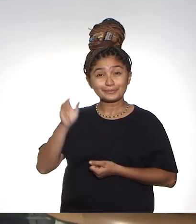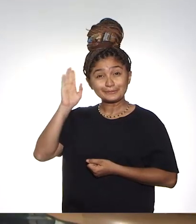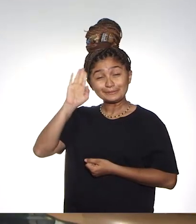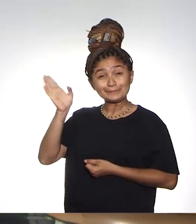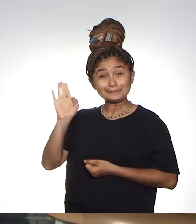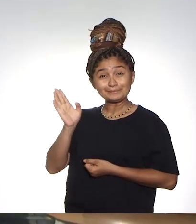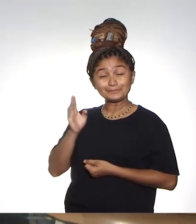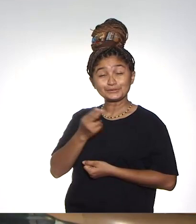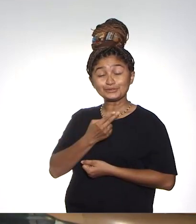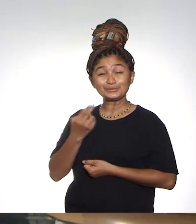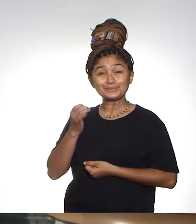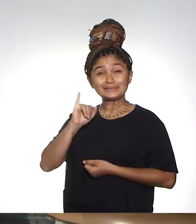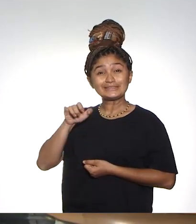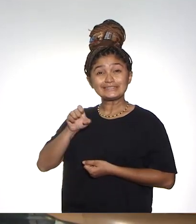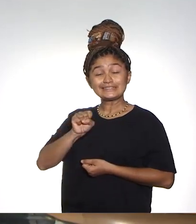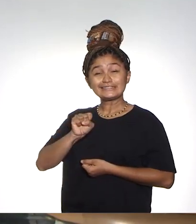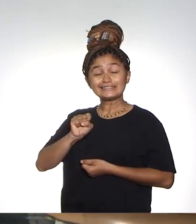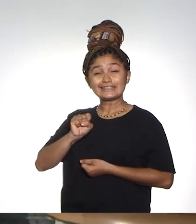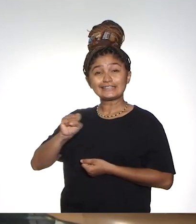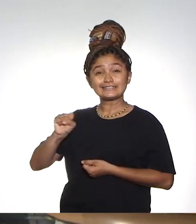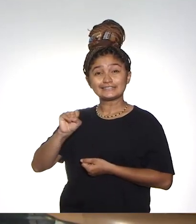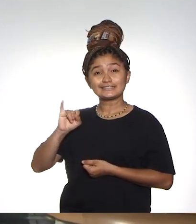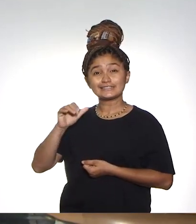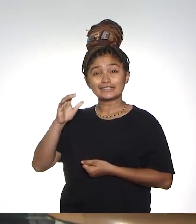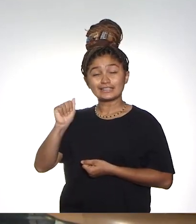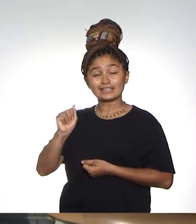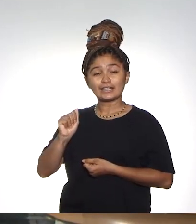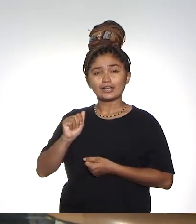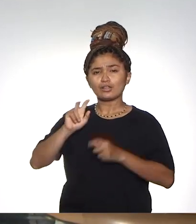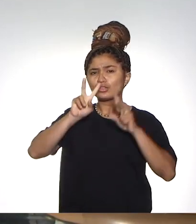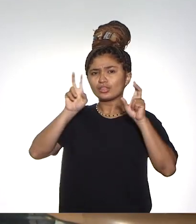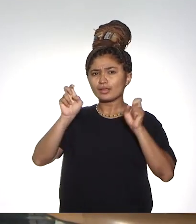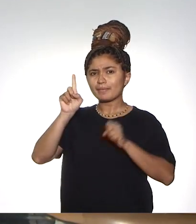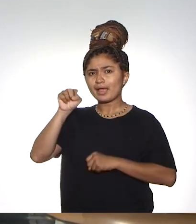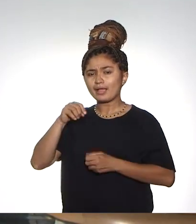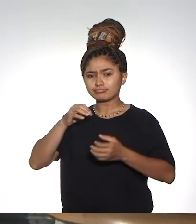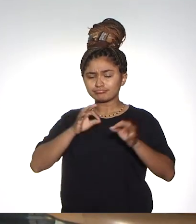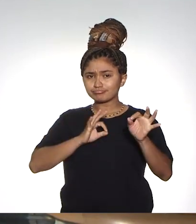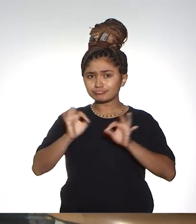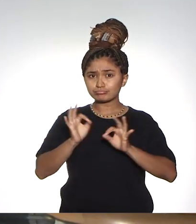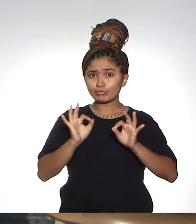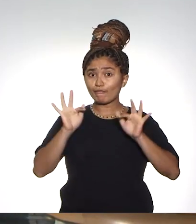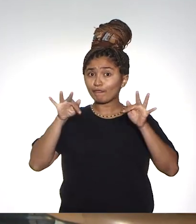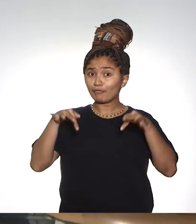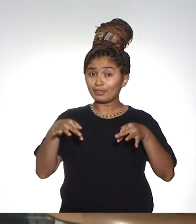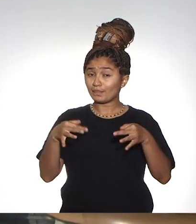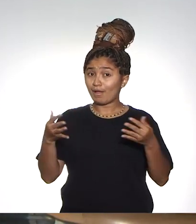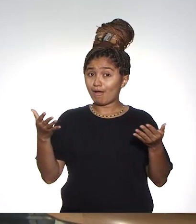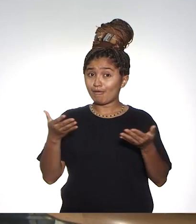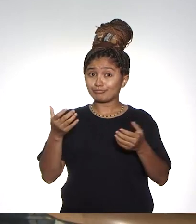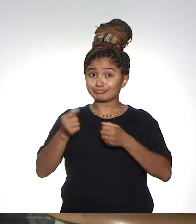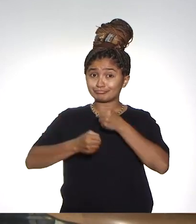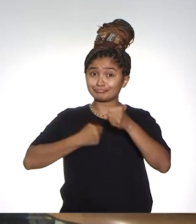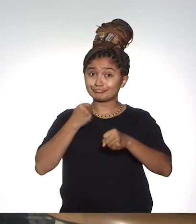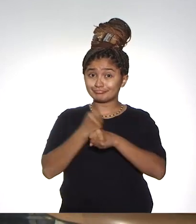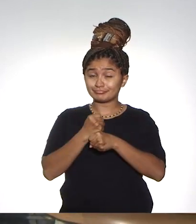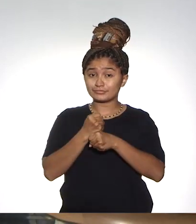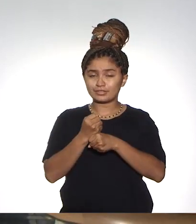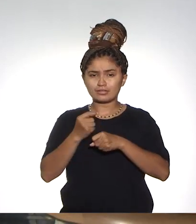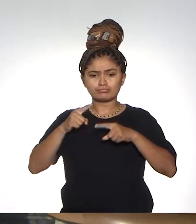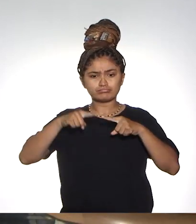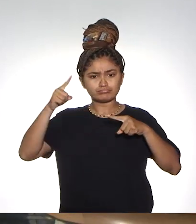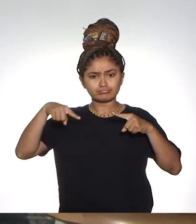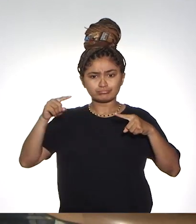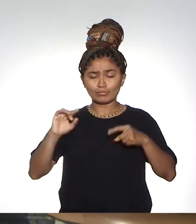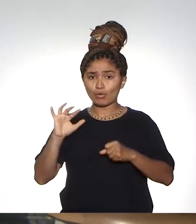Olá, eu sou Jéssica Nascimento. O assunto é gestão está começando, nossa última edição deste ano. Por essa razão, nós resolvemos